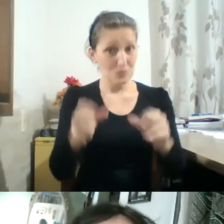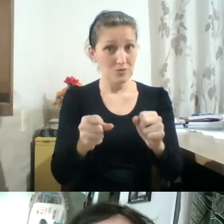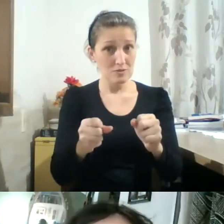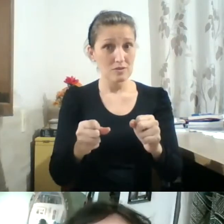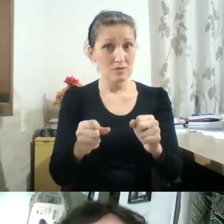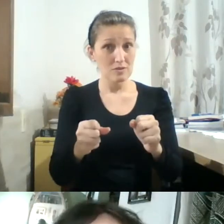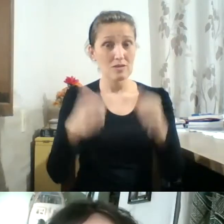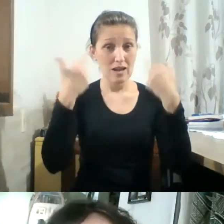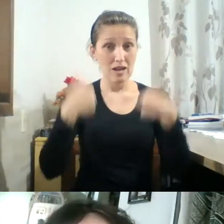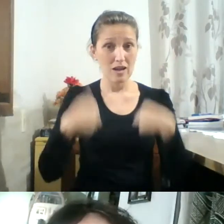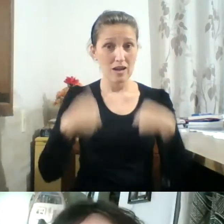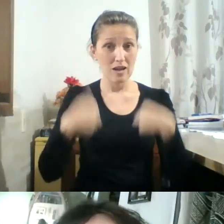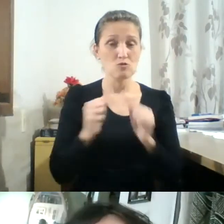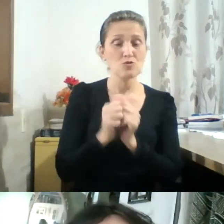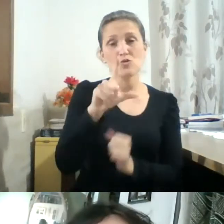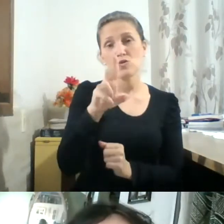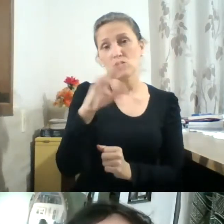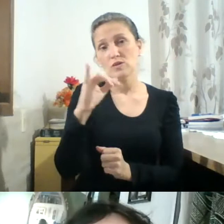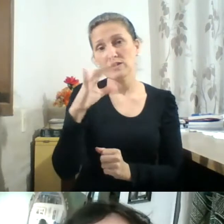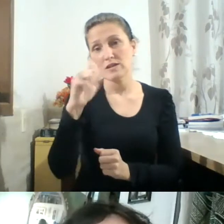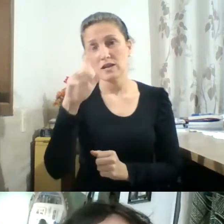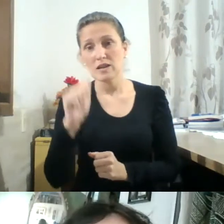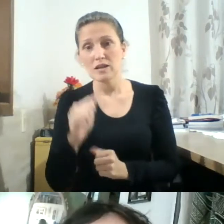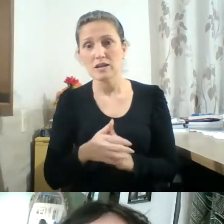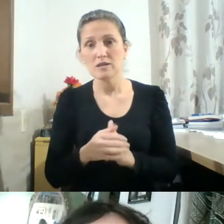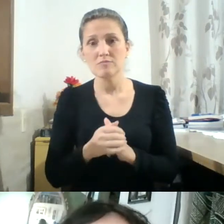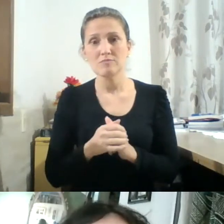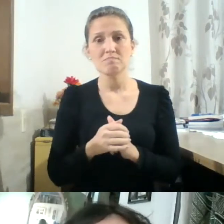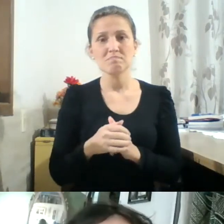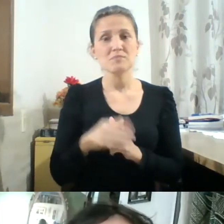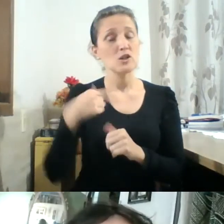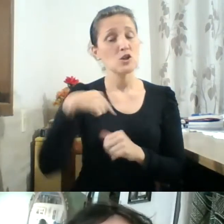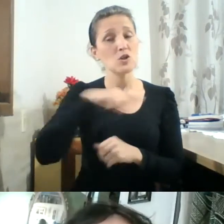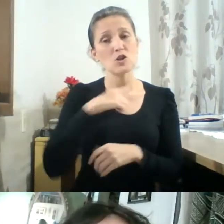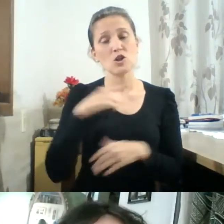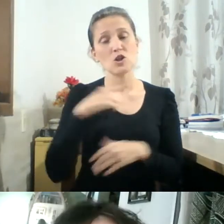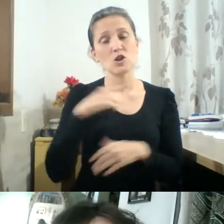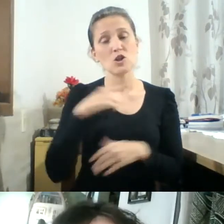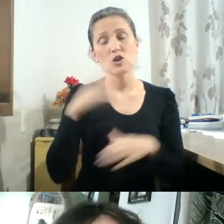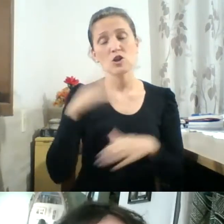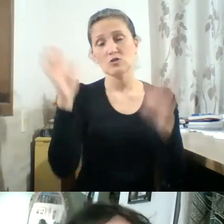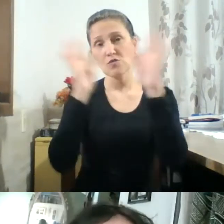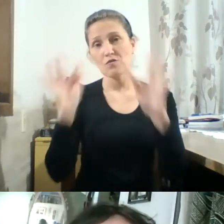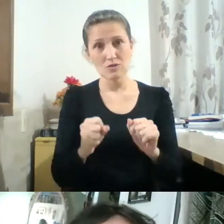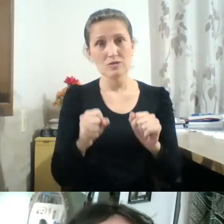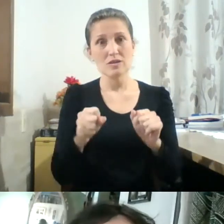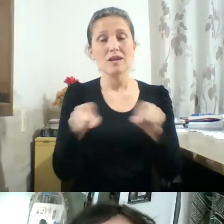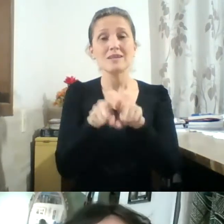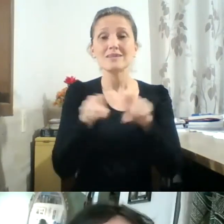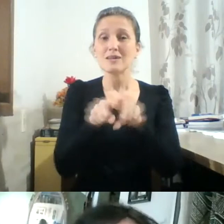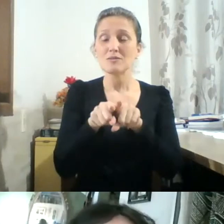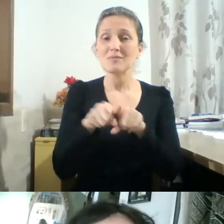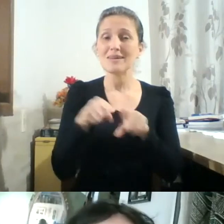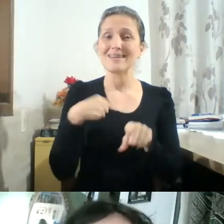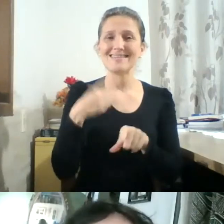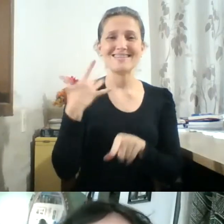Lucila e eu, aqui falando, estamos dando a bem-venida para todos. Infelizmente, para a companheira Juliana, vou falar um pouco